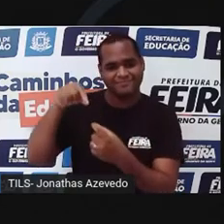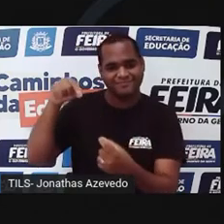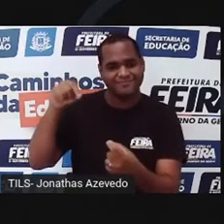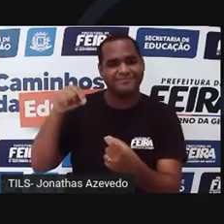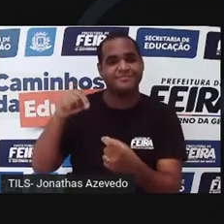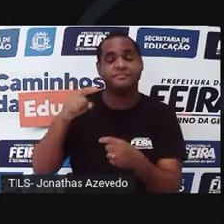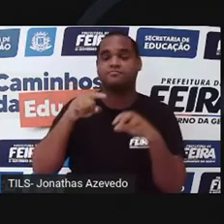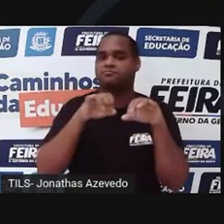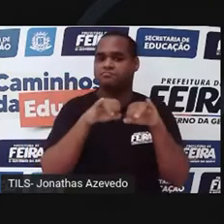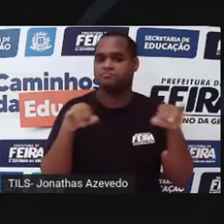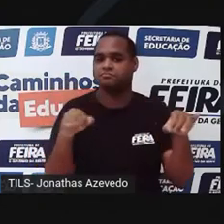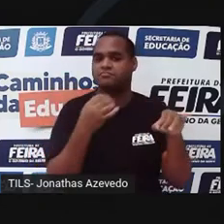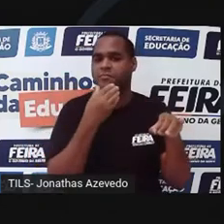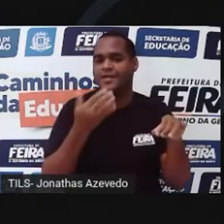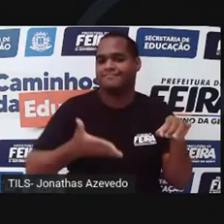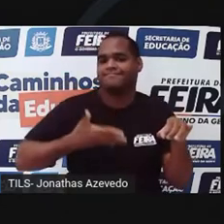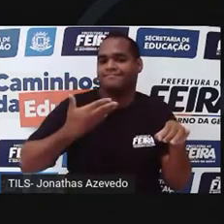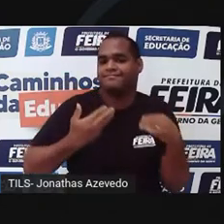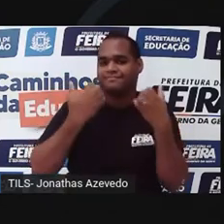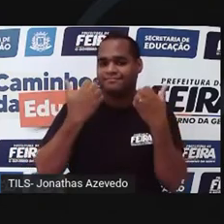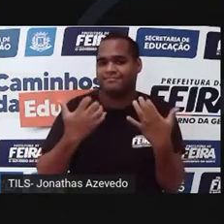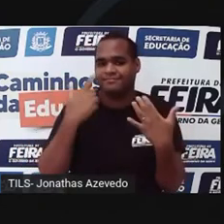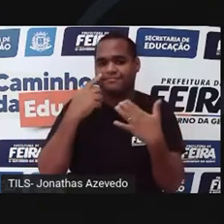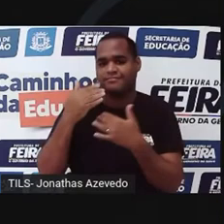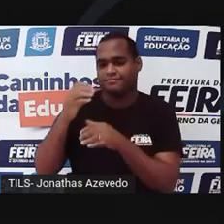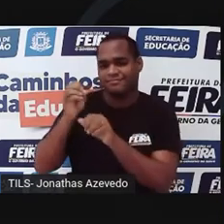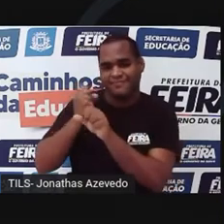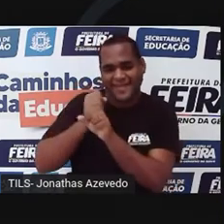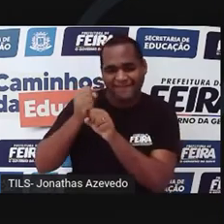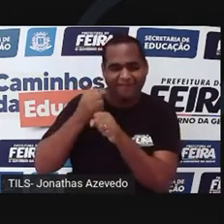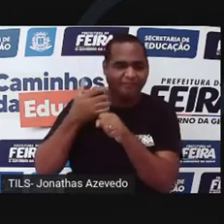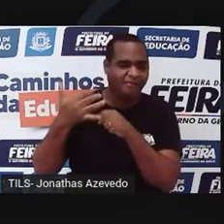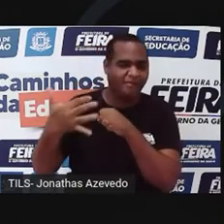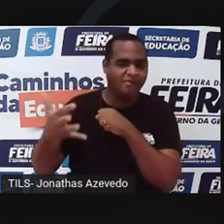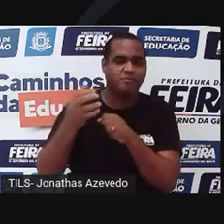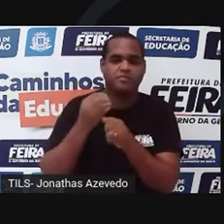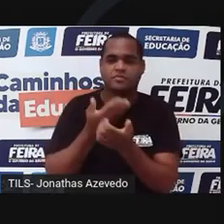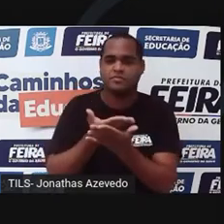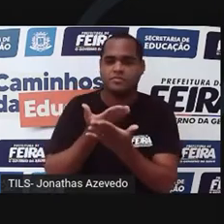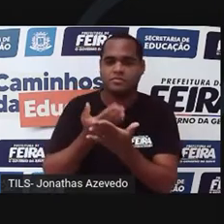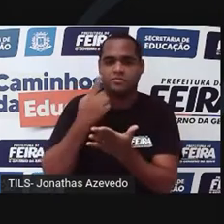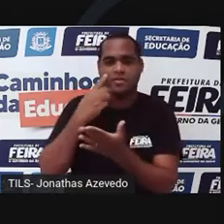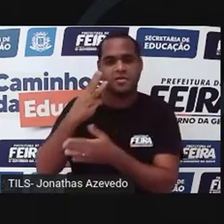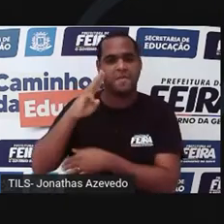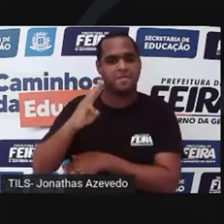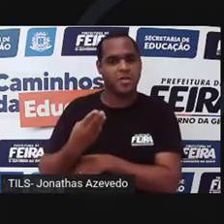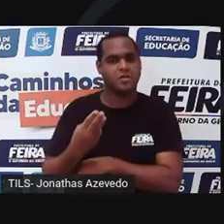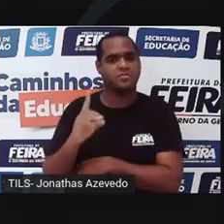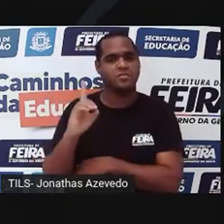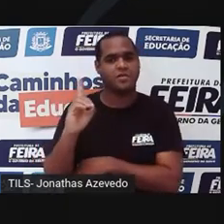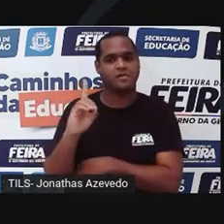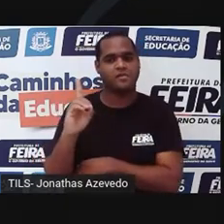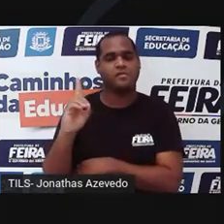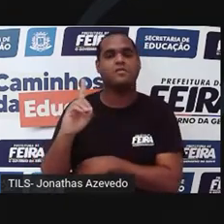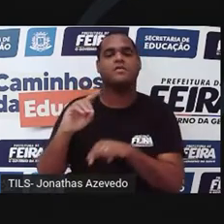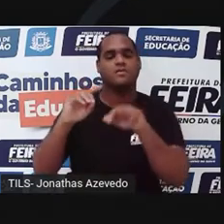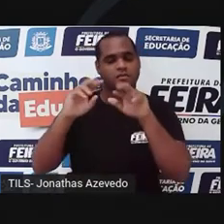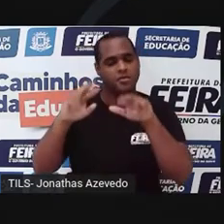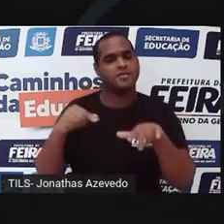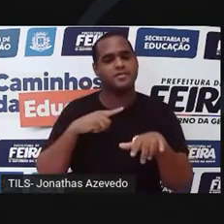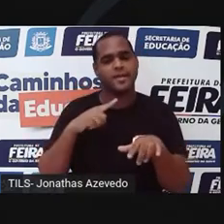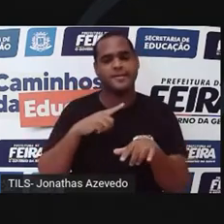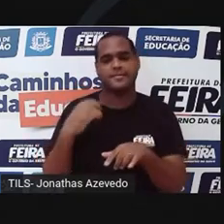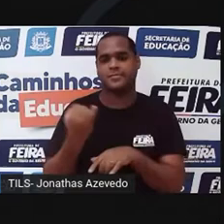Um anúncio feito com entusiasmo, após décadas de pesquisas e ao custo de 3 bilhões de dólares, criou grande